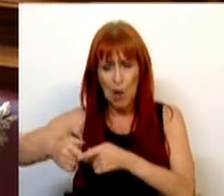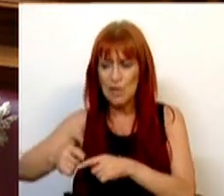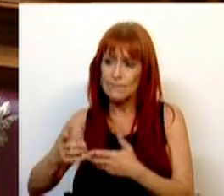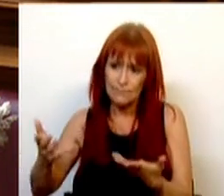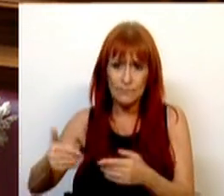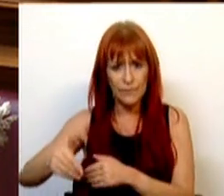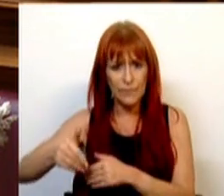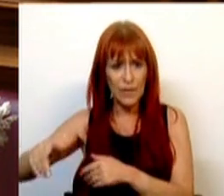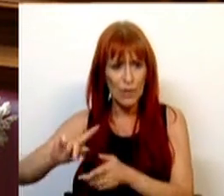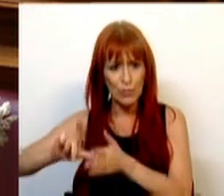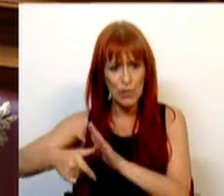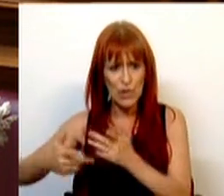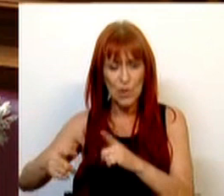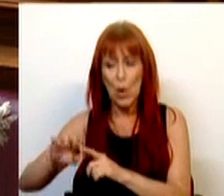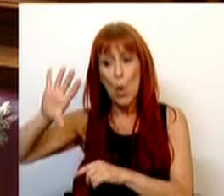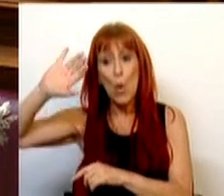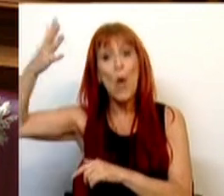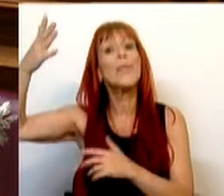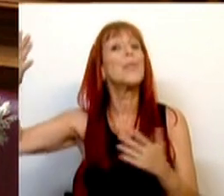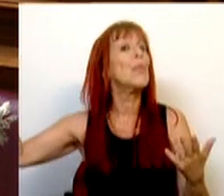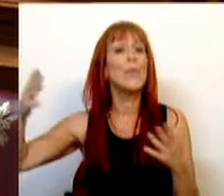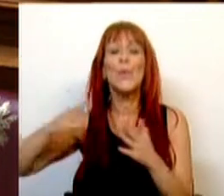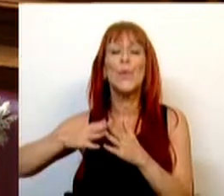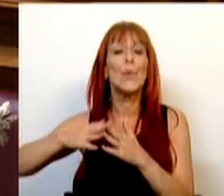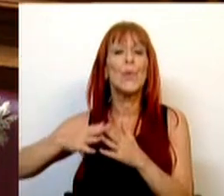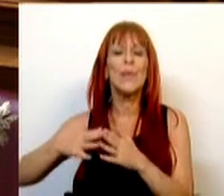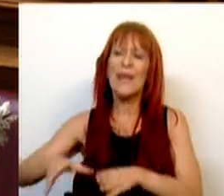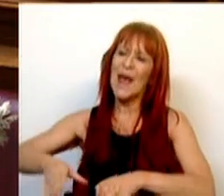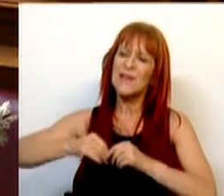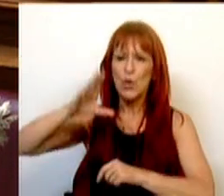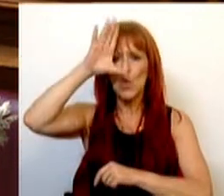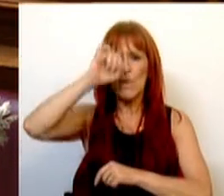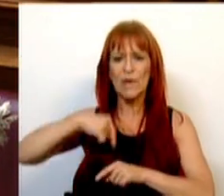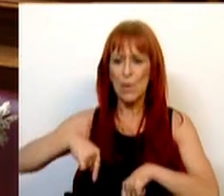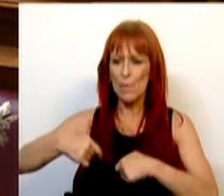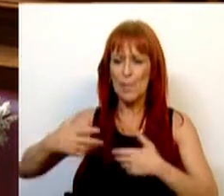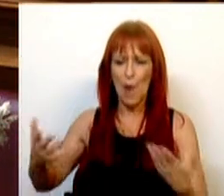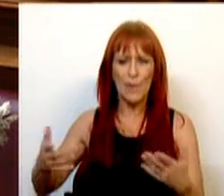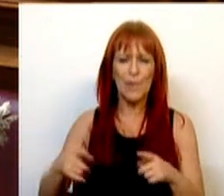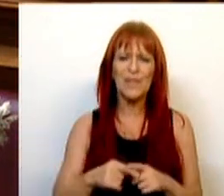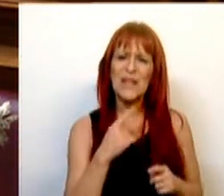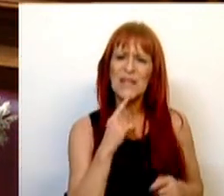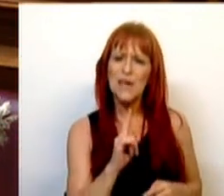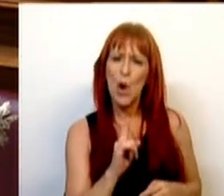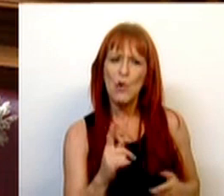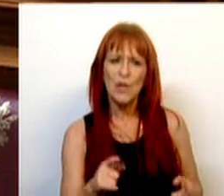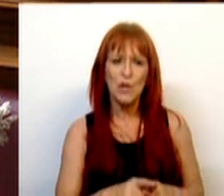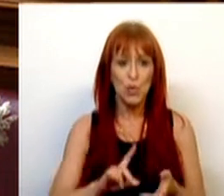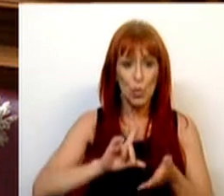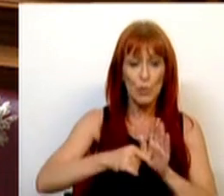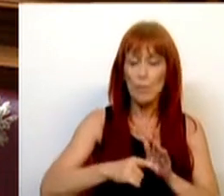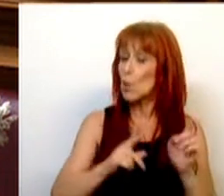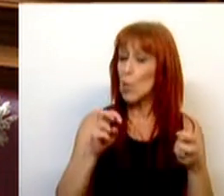e que será este projeto a quando da aceitação do Governo por ele próprio. Dar-vos nota de que o